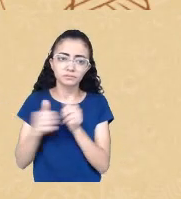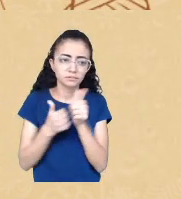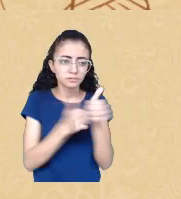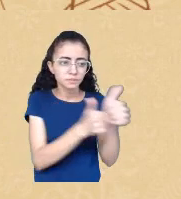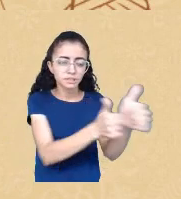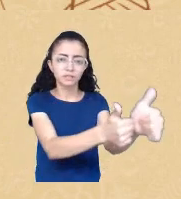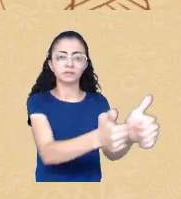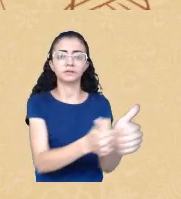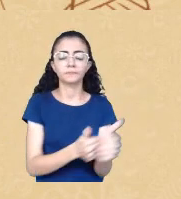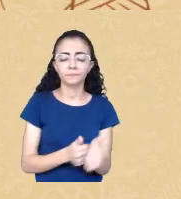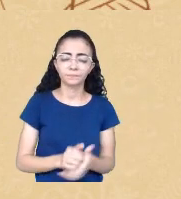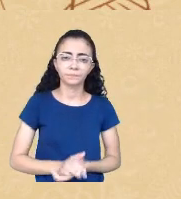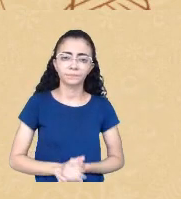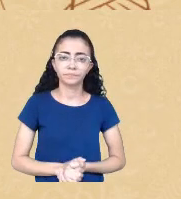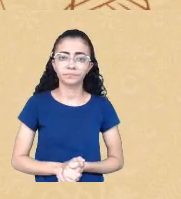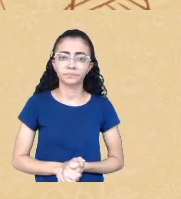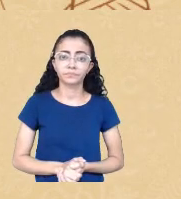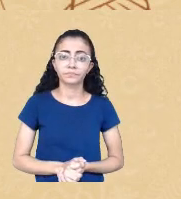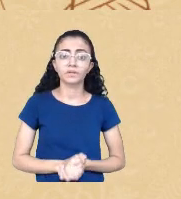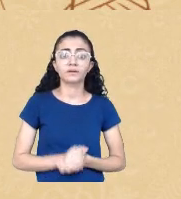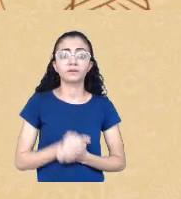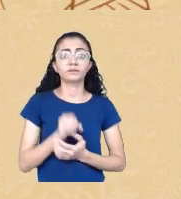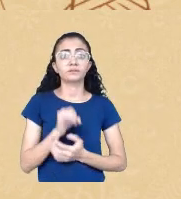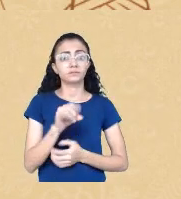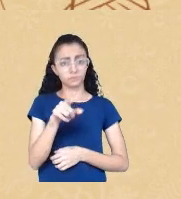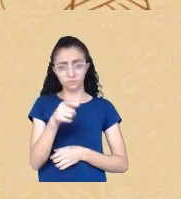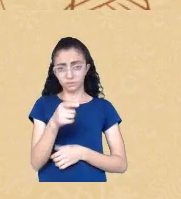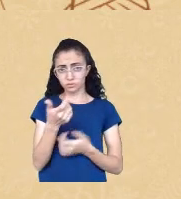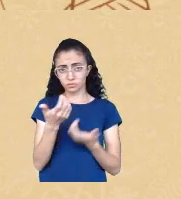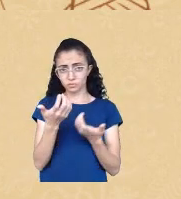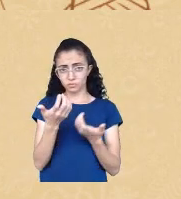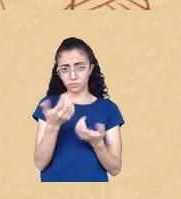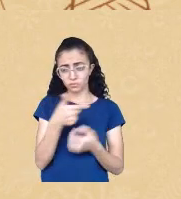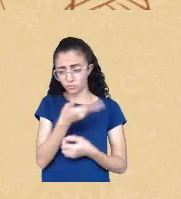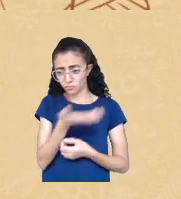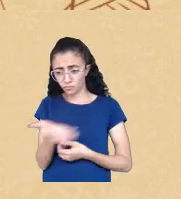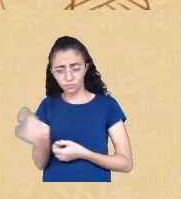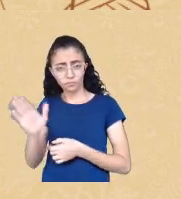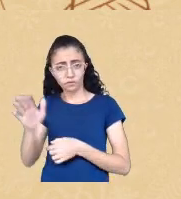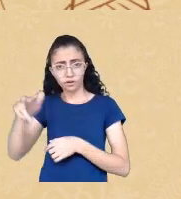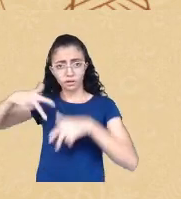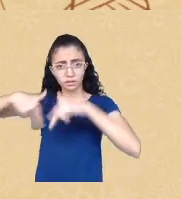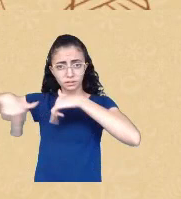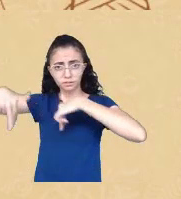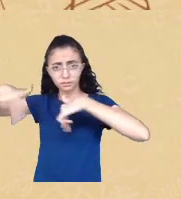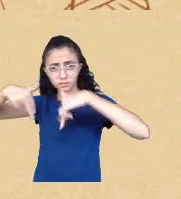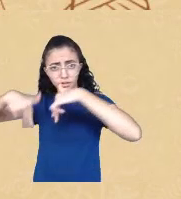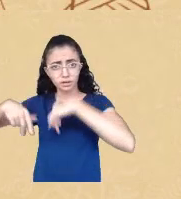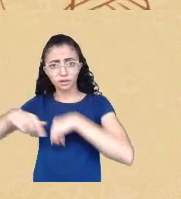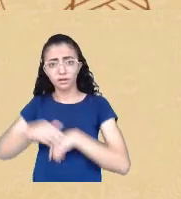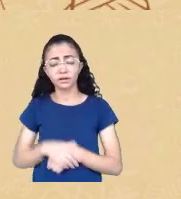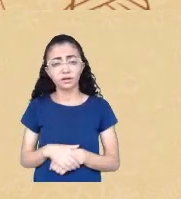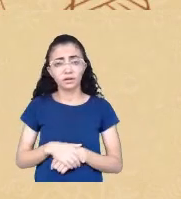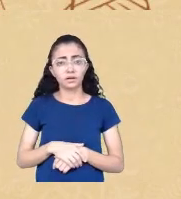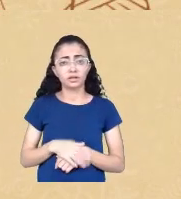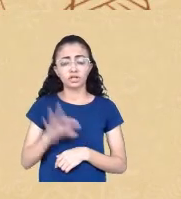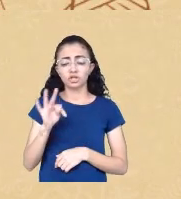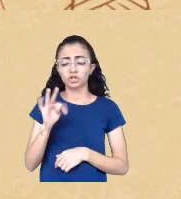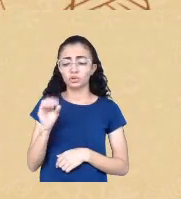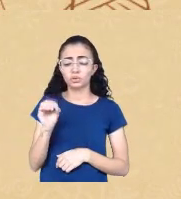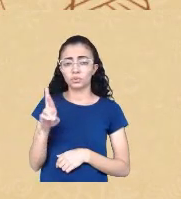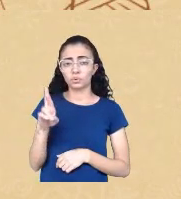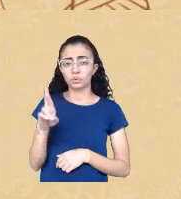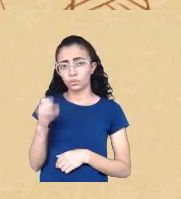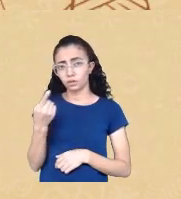se você não for dançar o toré você não vai saber o que é a jurema se você não for sentiu